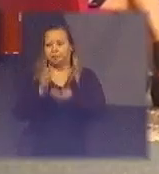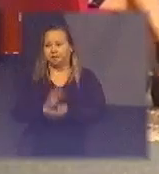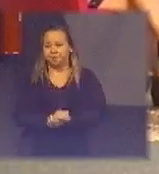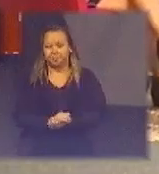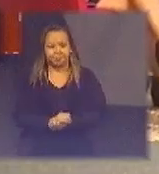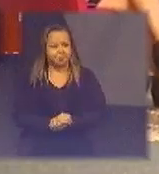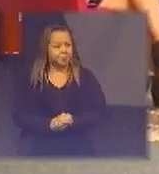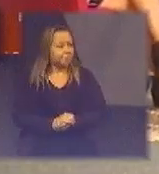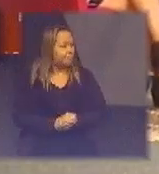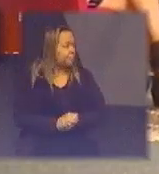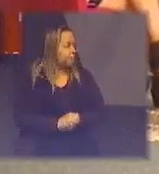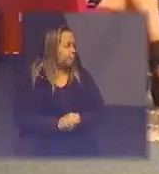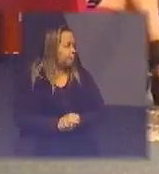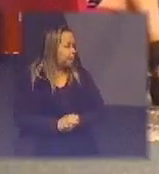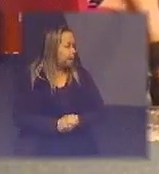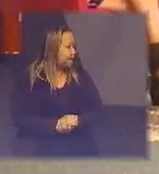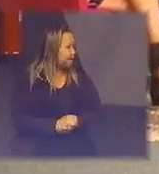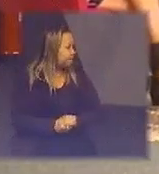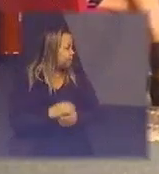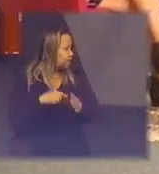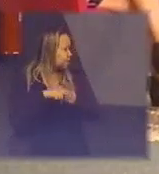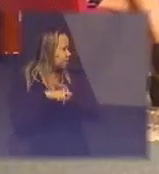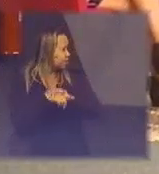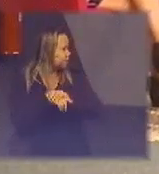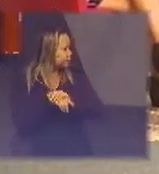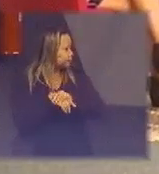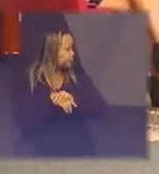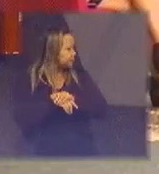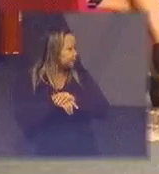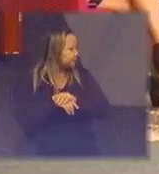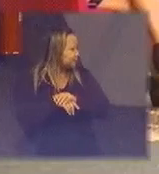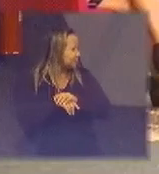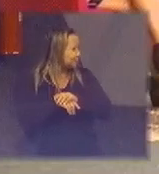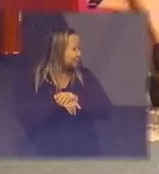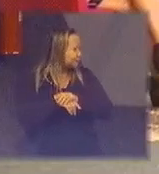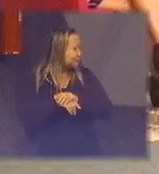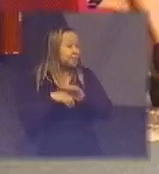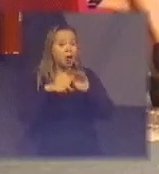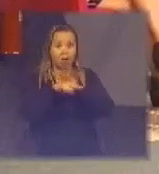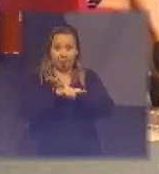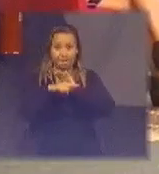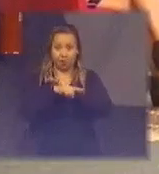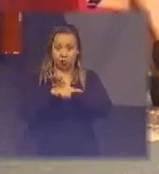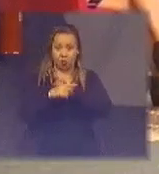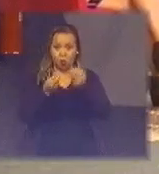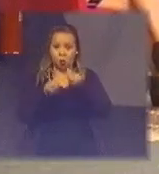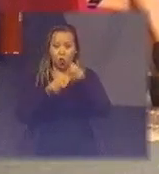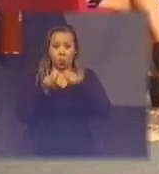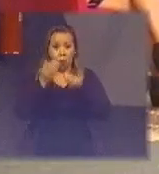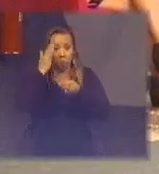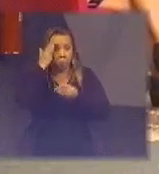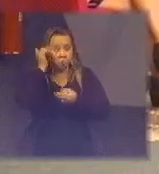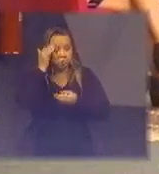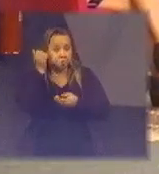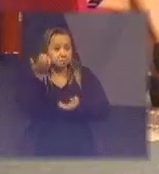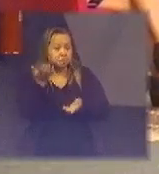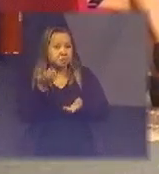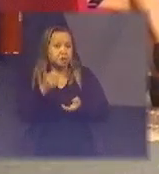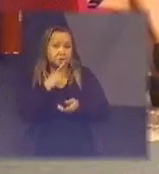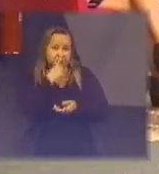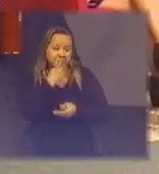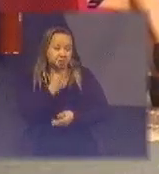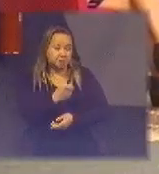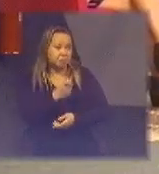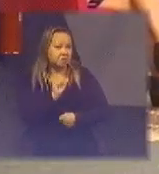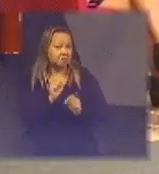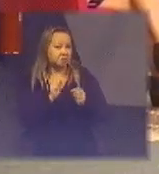não foi fácil se eu tivesse a resposta eu tinha feito a pergunta vou tentar trazendo sempre